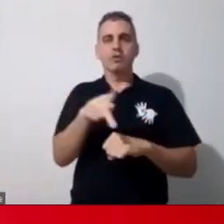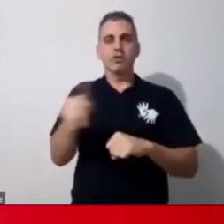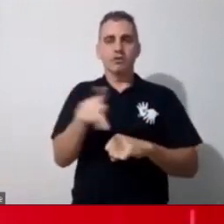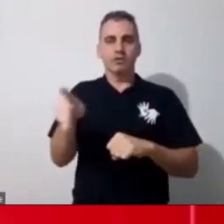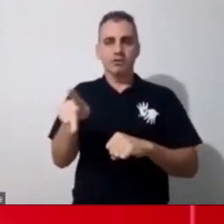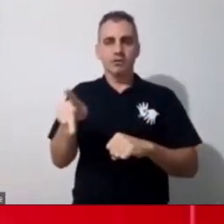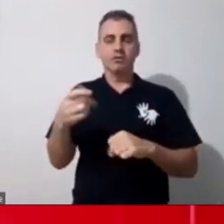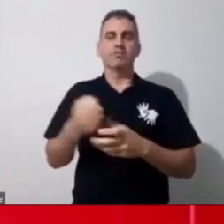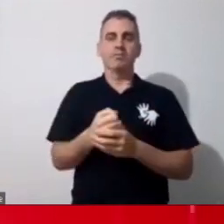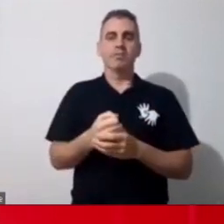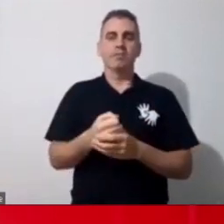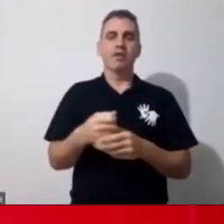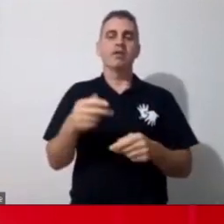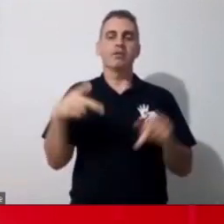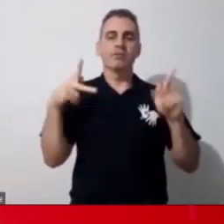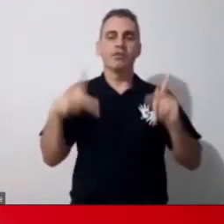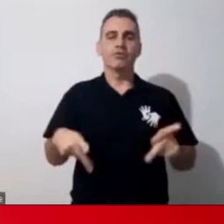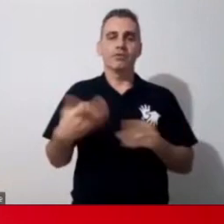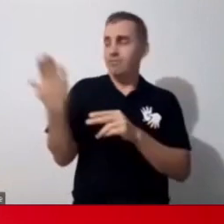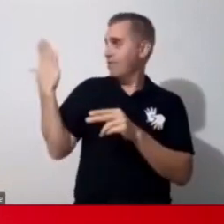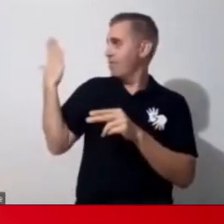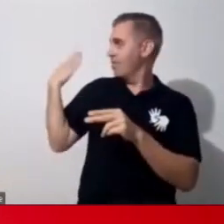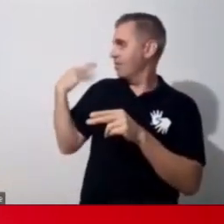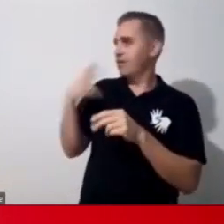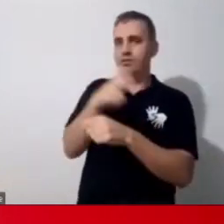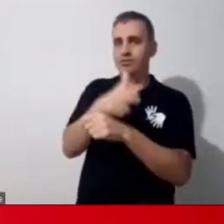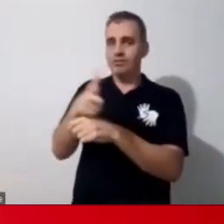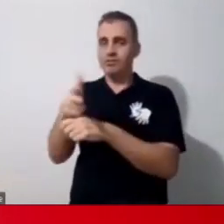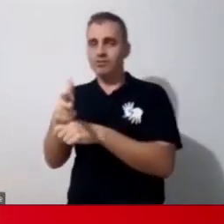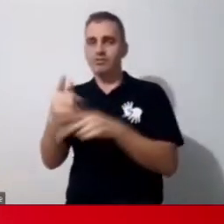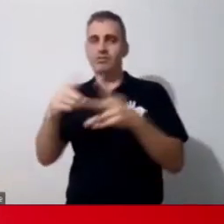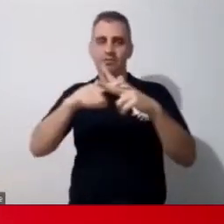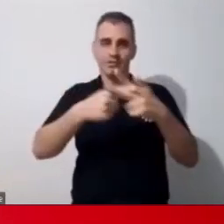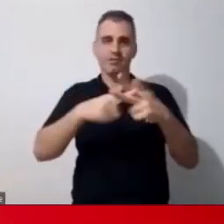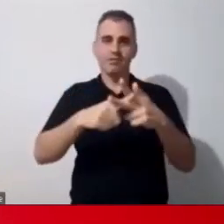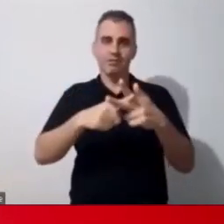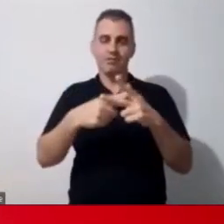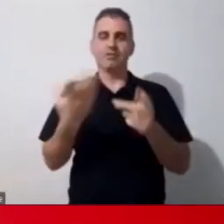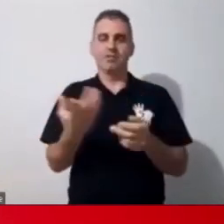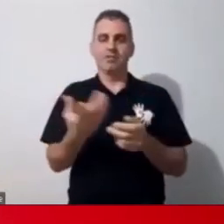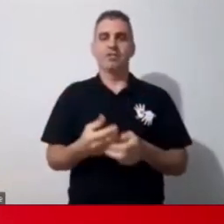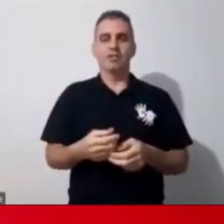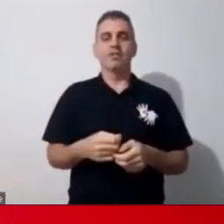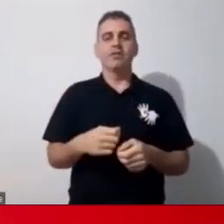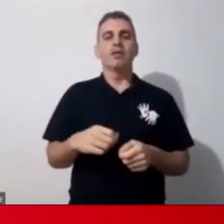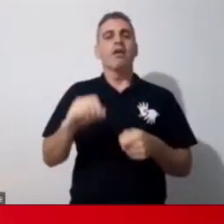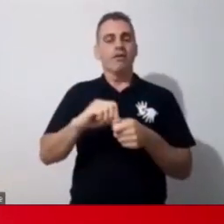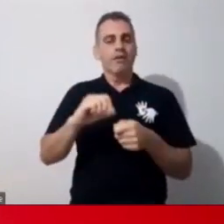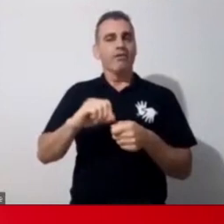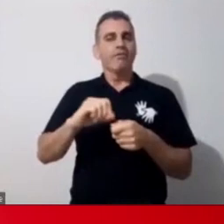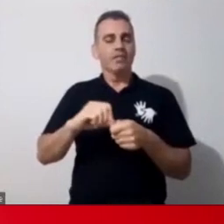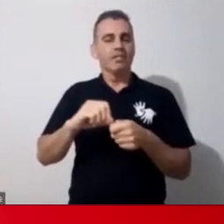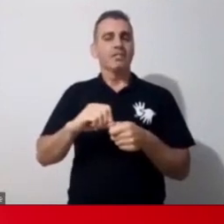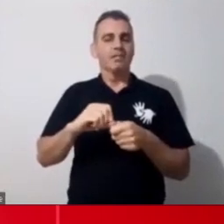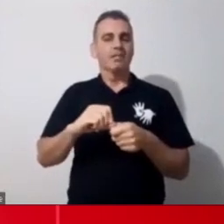por trás ali da live, né, que a gente está aqui fazendo a nossa parte na educação